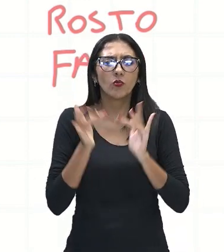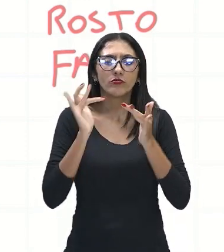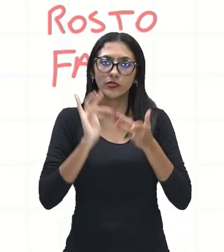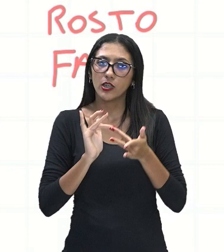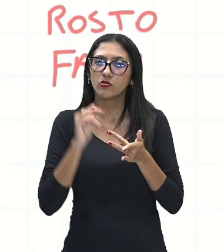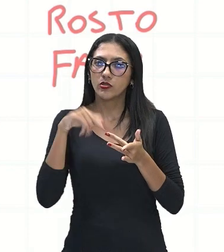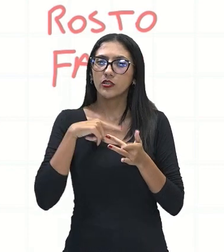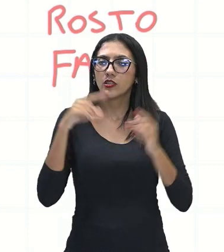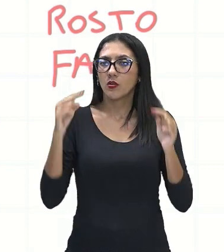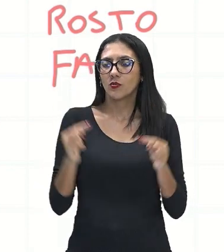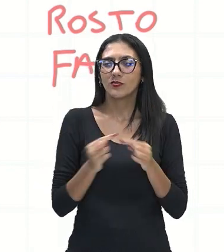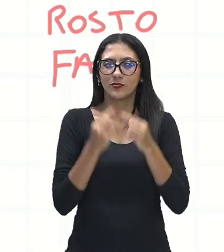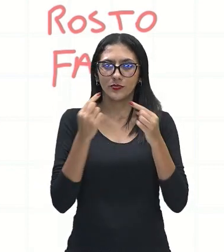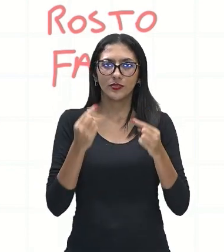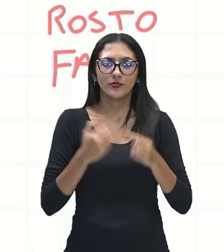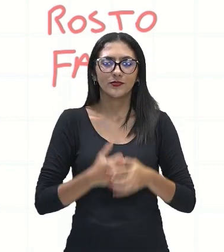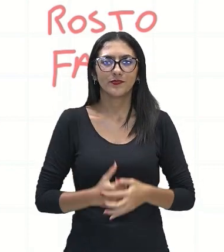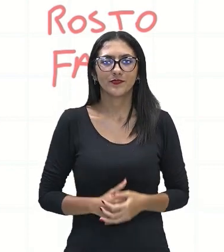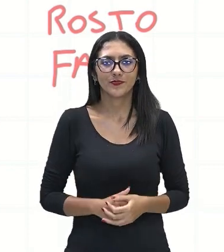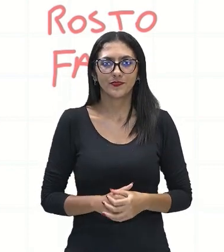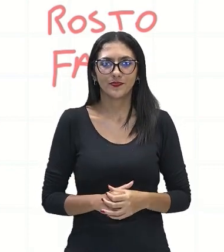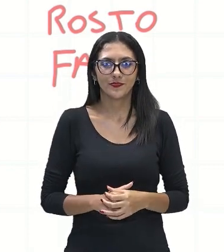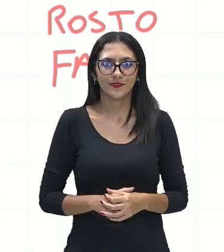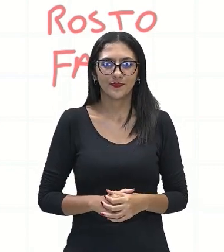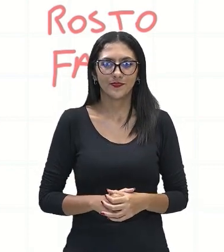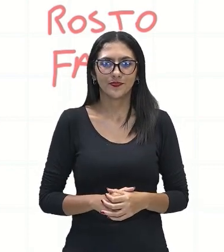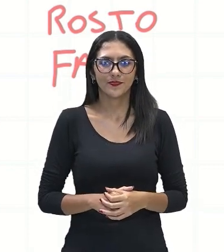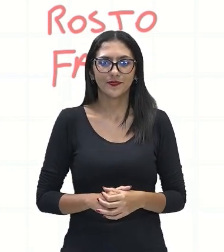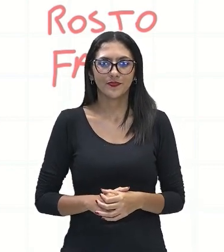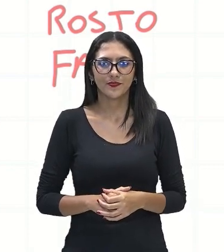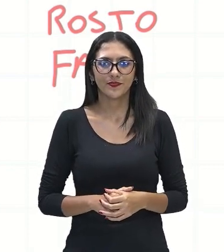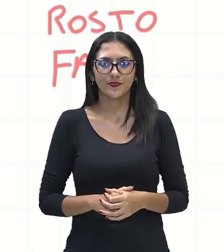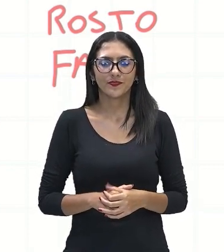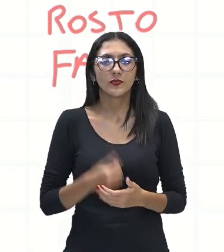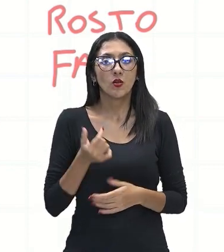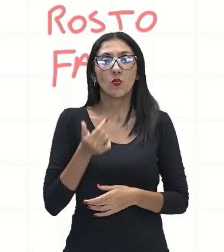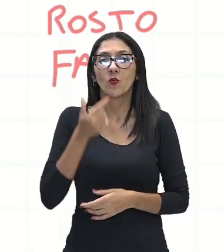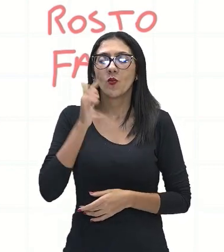palavra cara, certo? Vamos ao segundo exemplo.